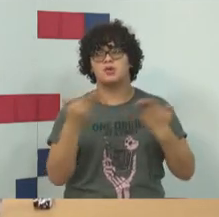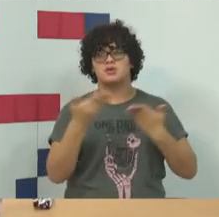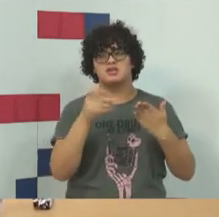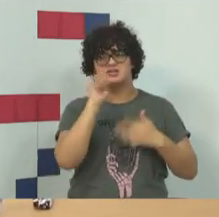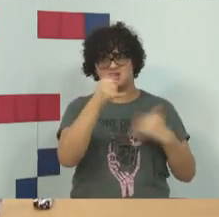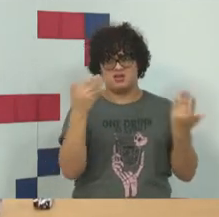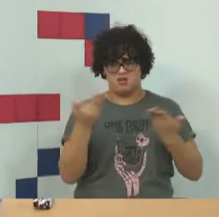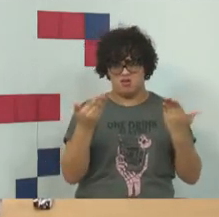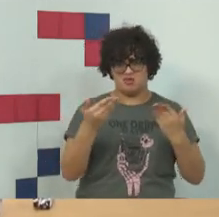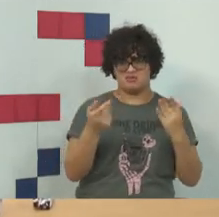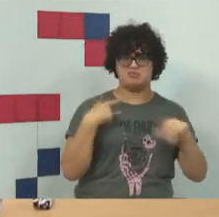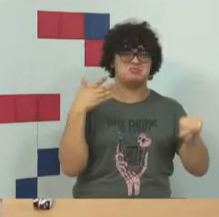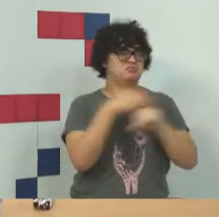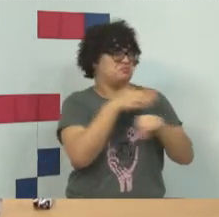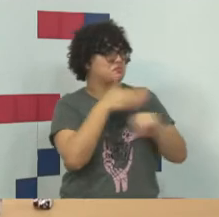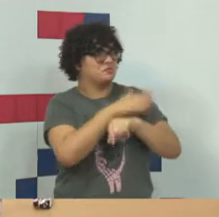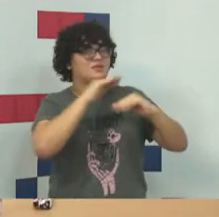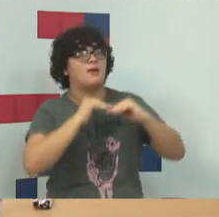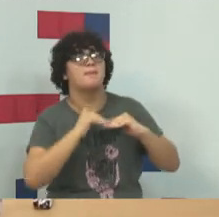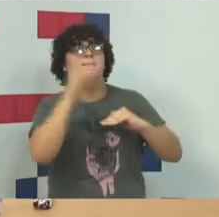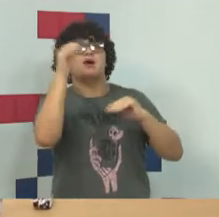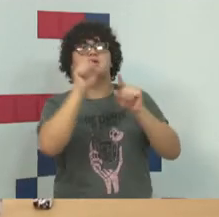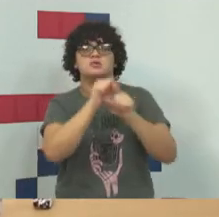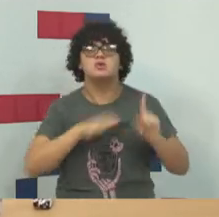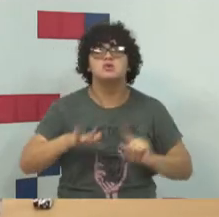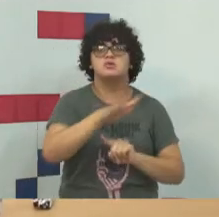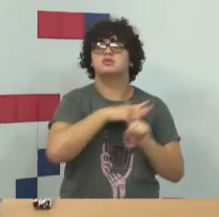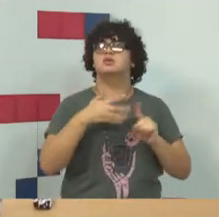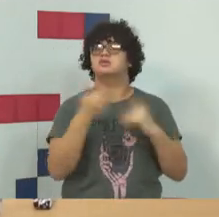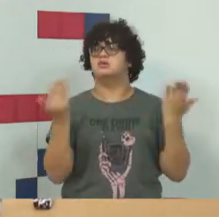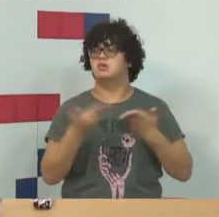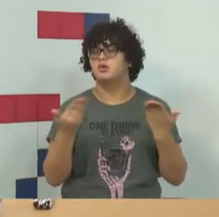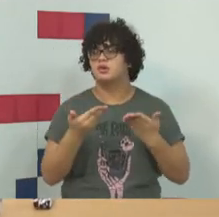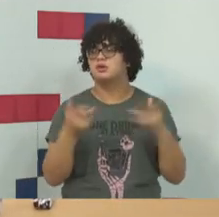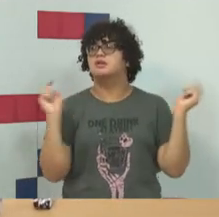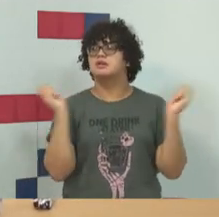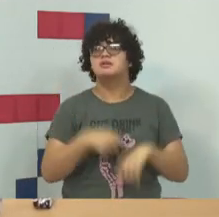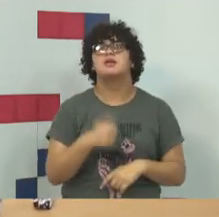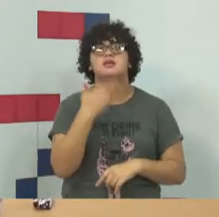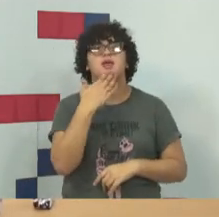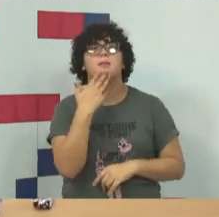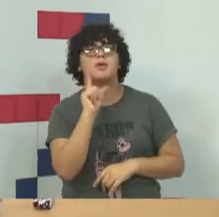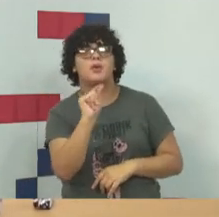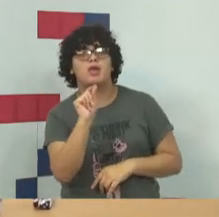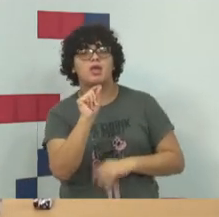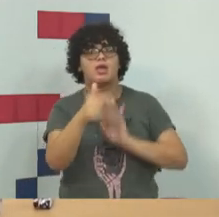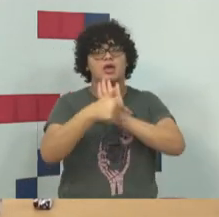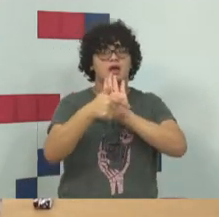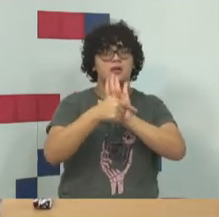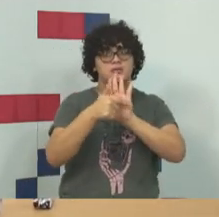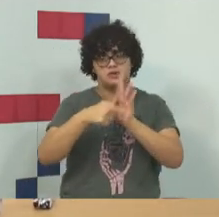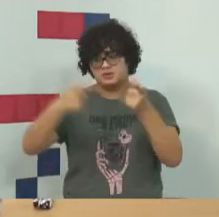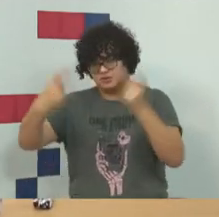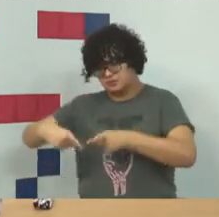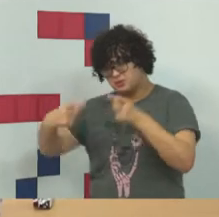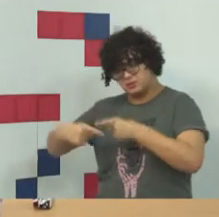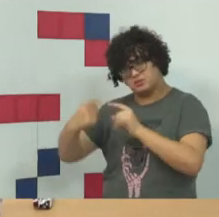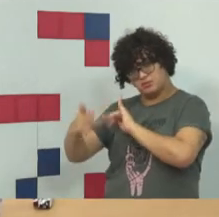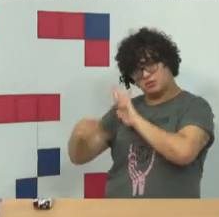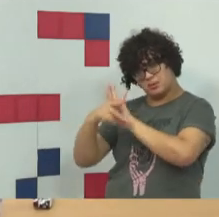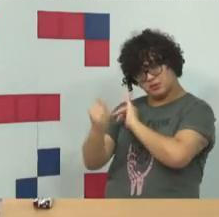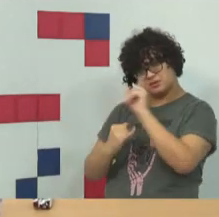nós estamos frequentando mais a sociedade virtualizada, o crime está mais neste segmento de sociedade.